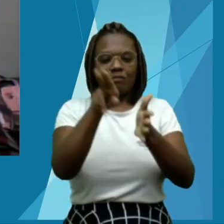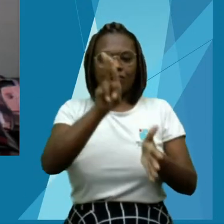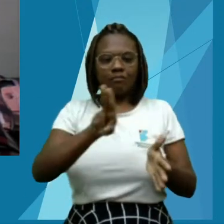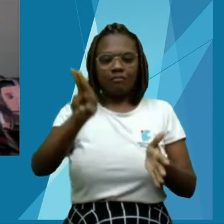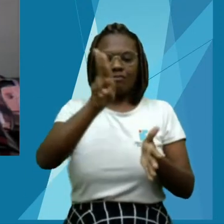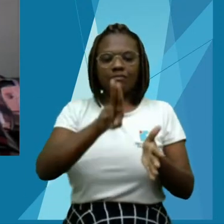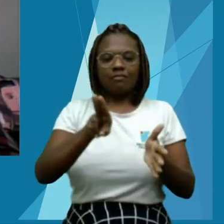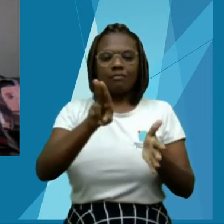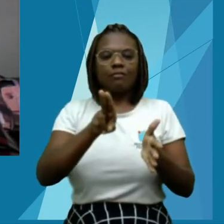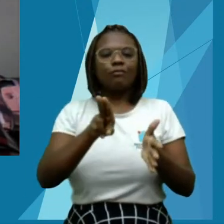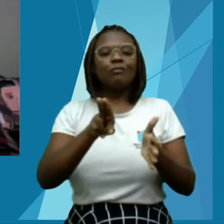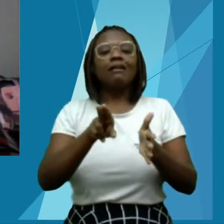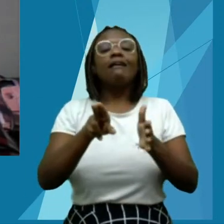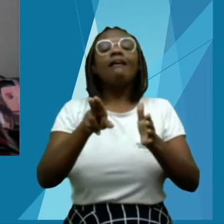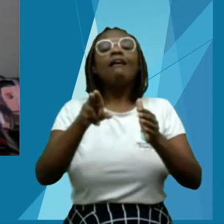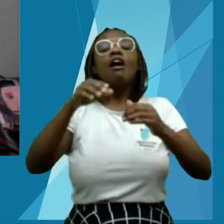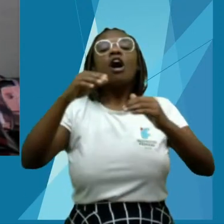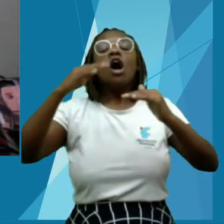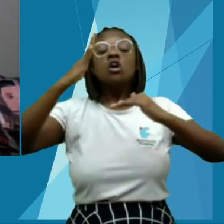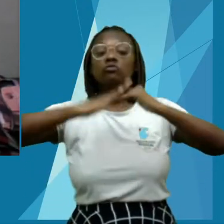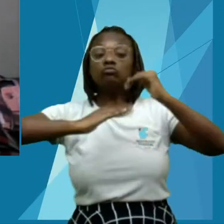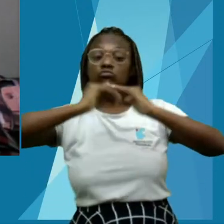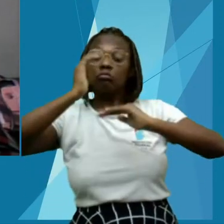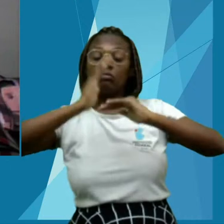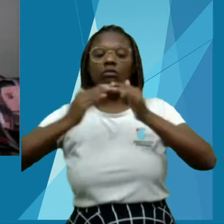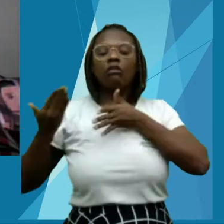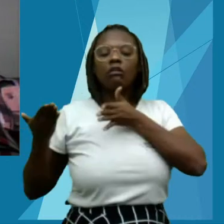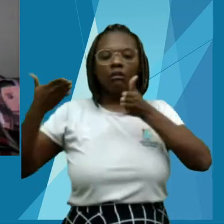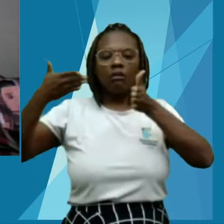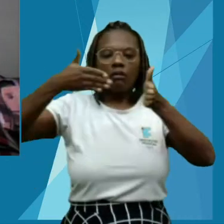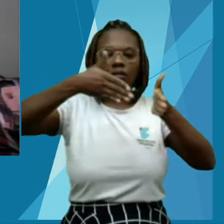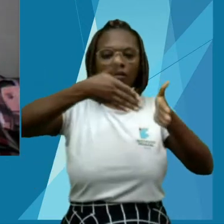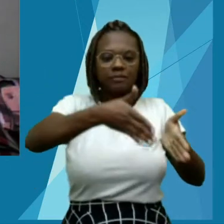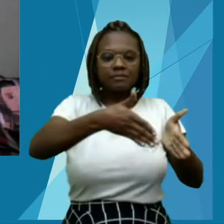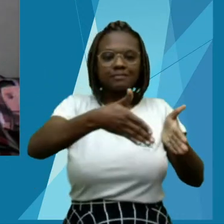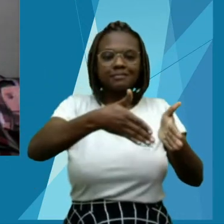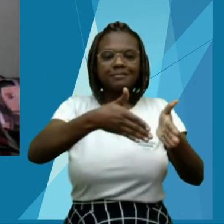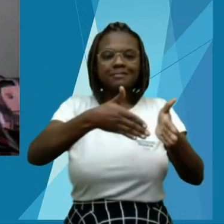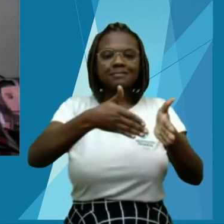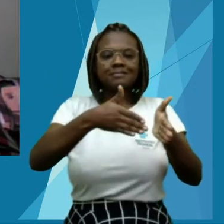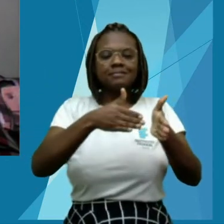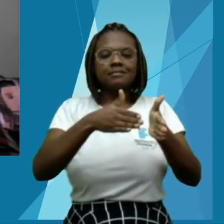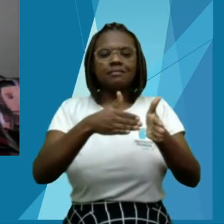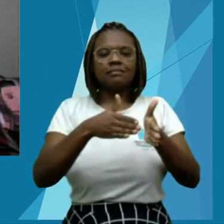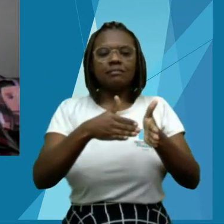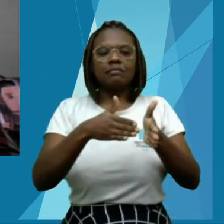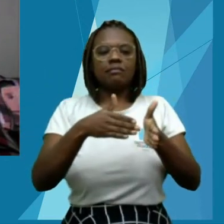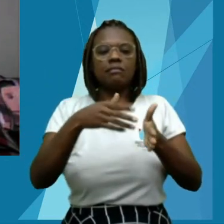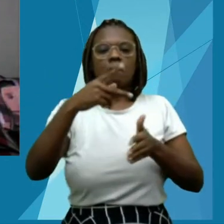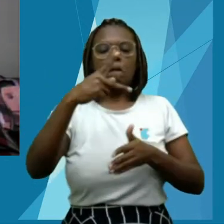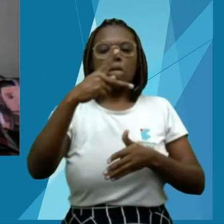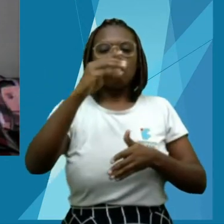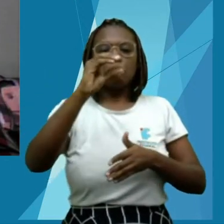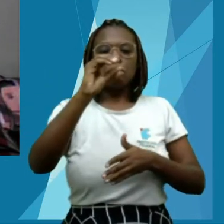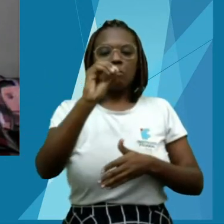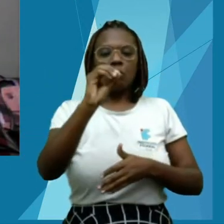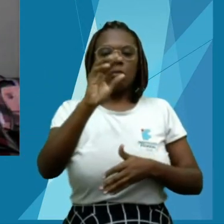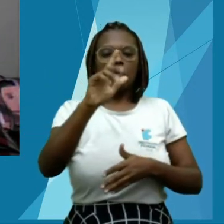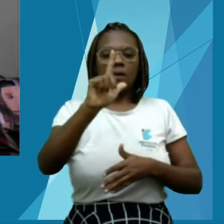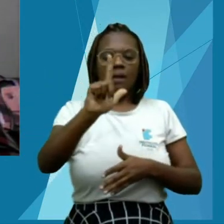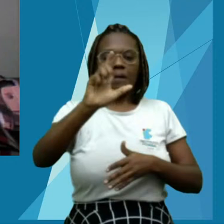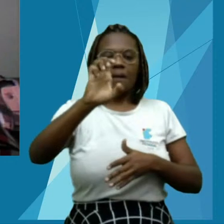atuando em estratégias de combate à entrada da monilíase do cacaueiro no Brasil.